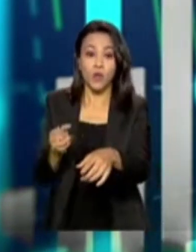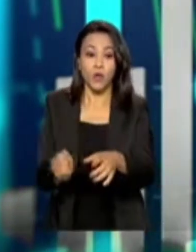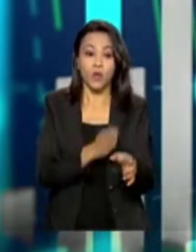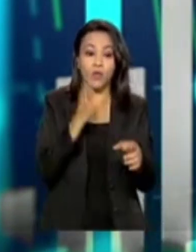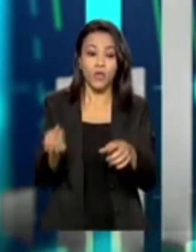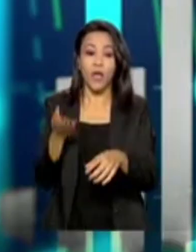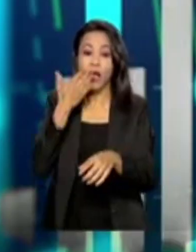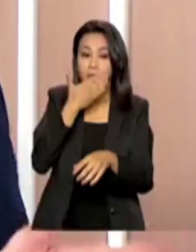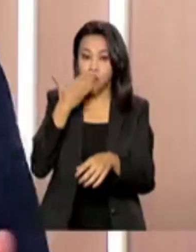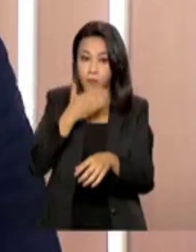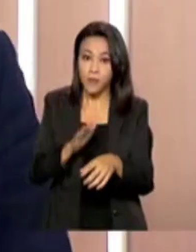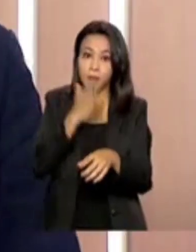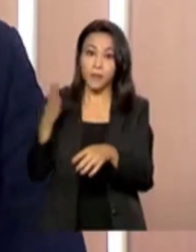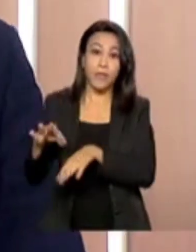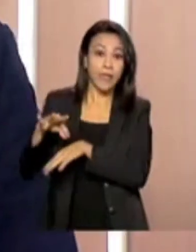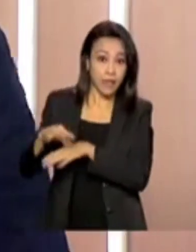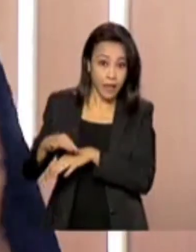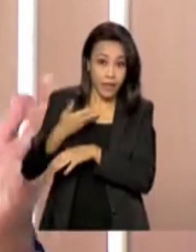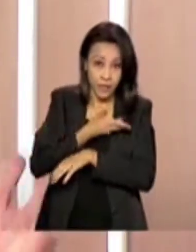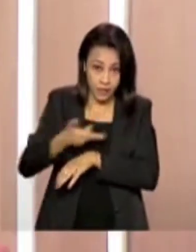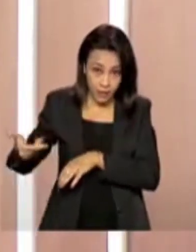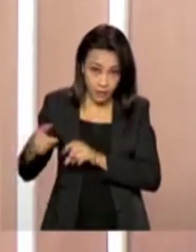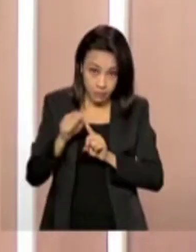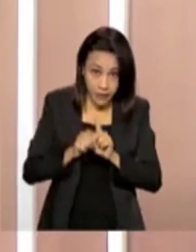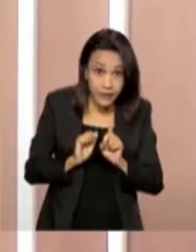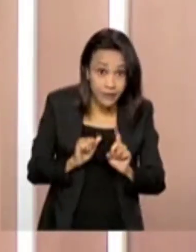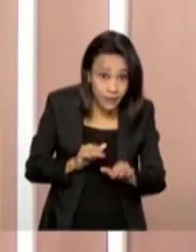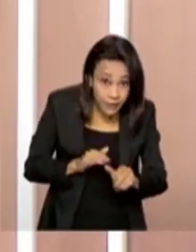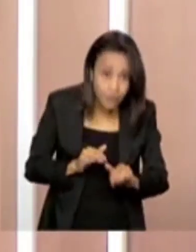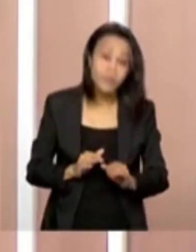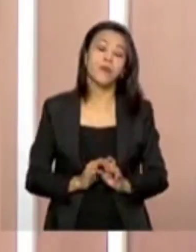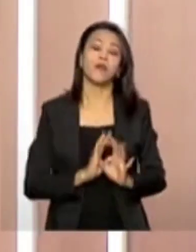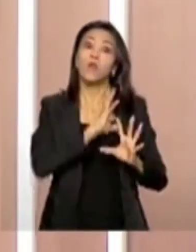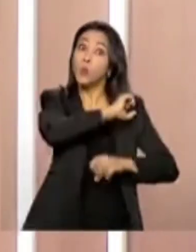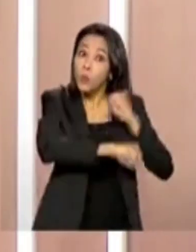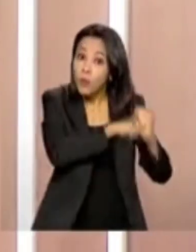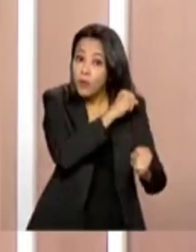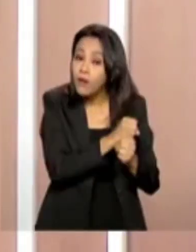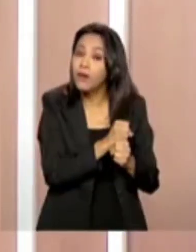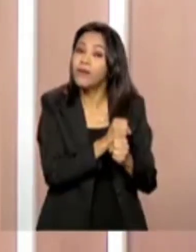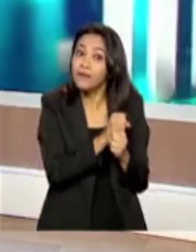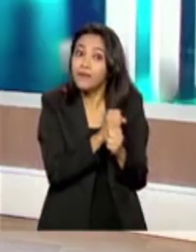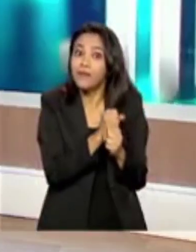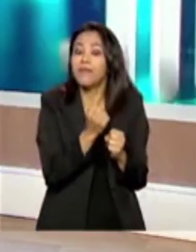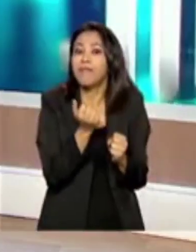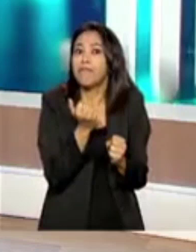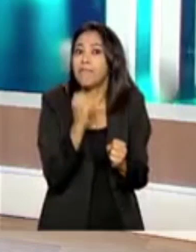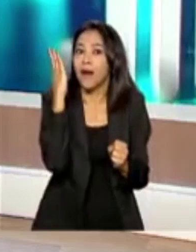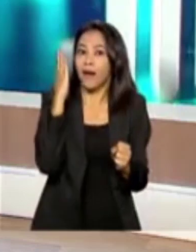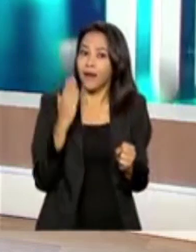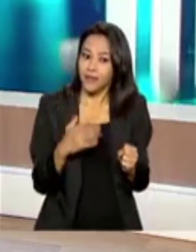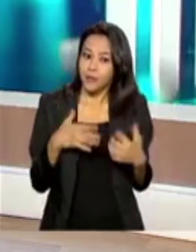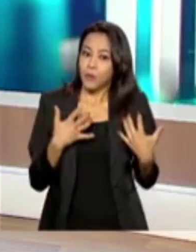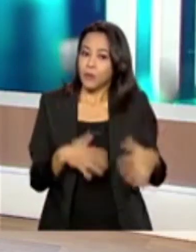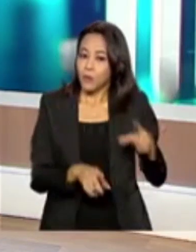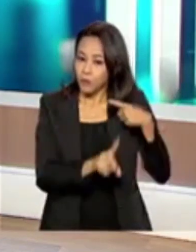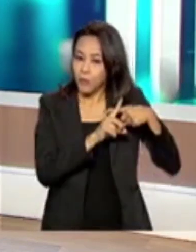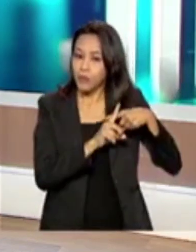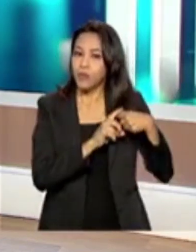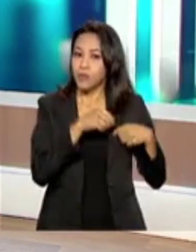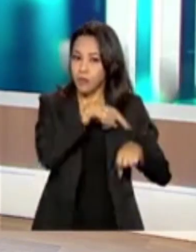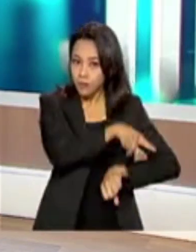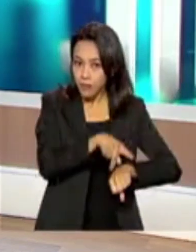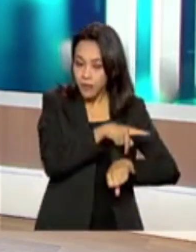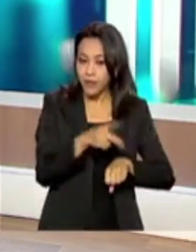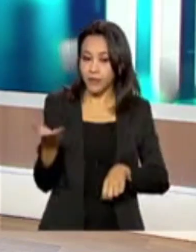carnes. Então, essa foi a situação de setembro. Já no acumulado do ano, a situação se torna ainda mais favorável para o país. Nós